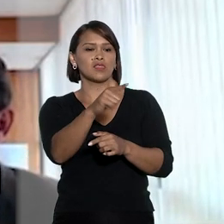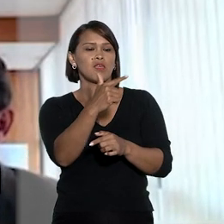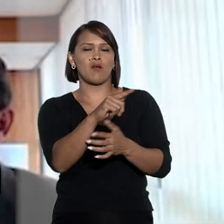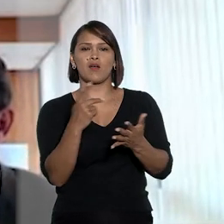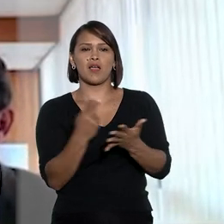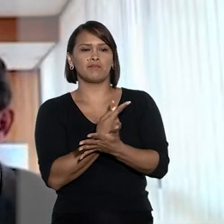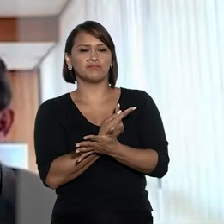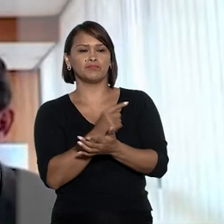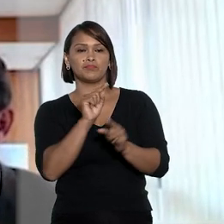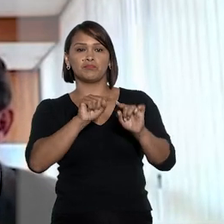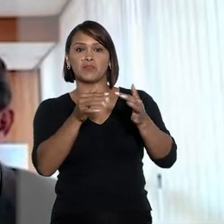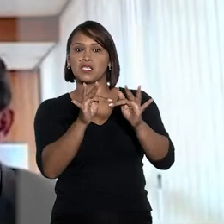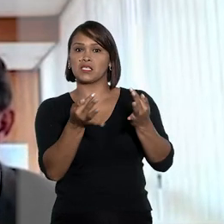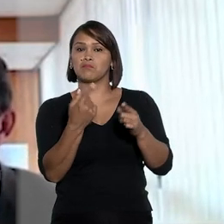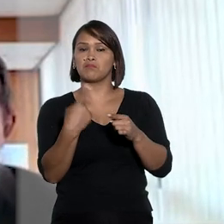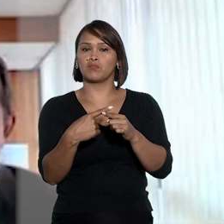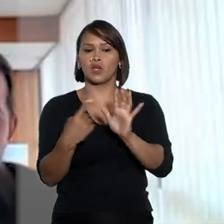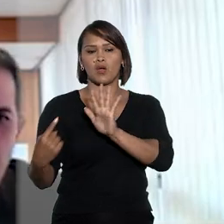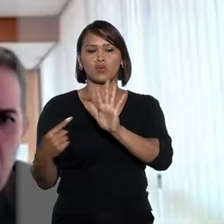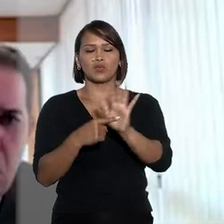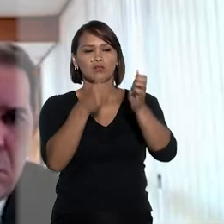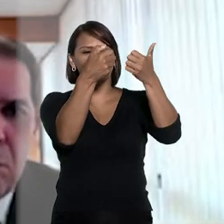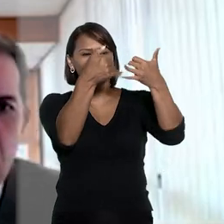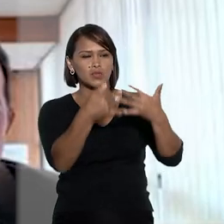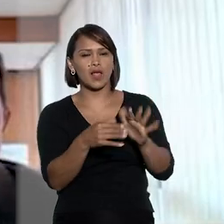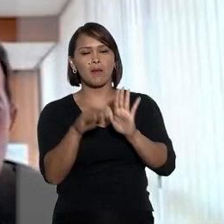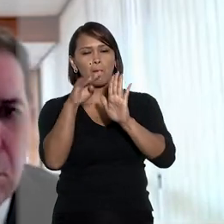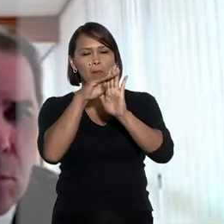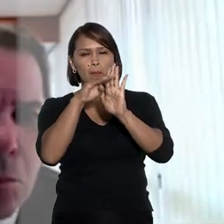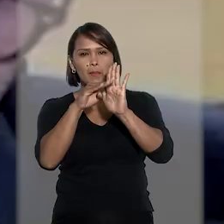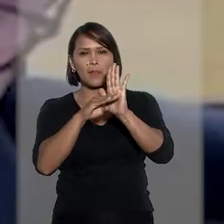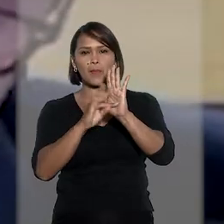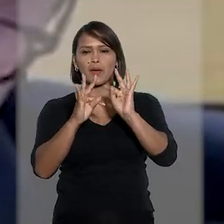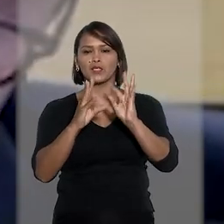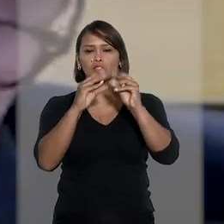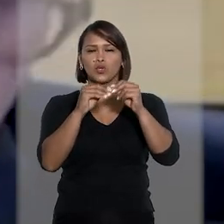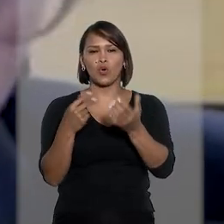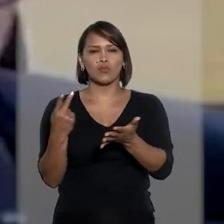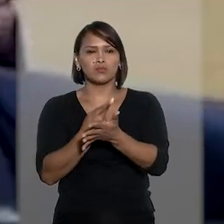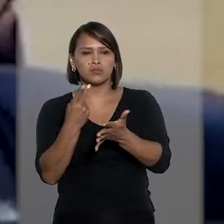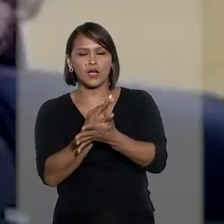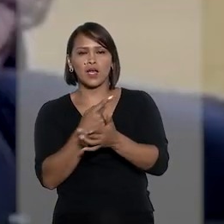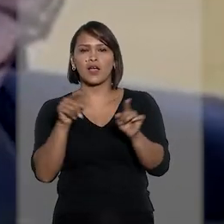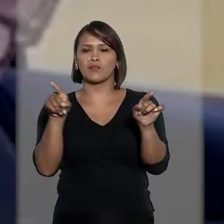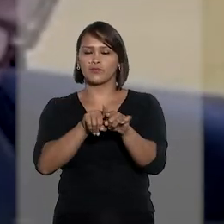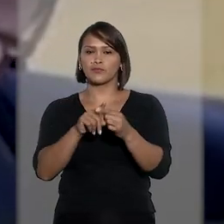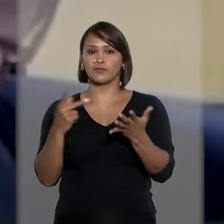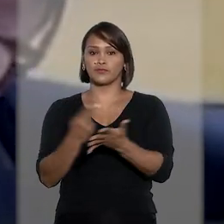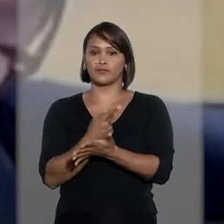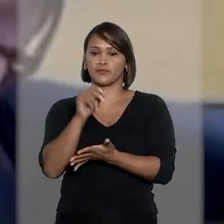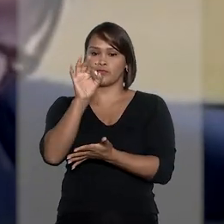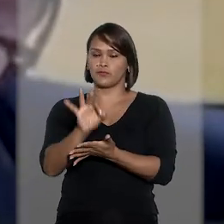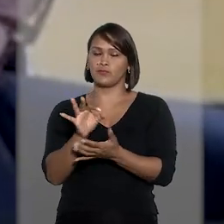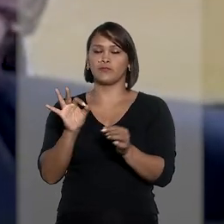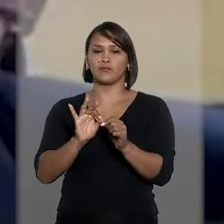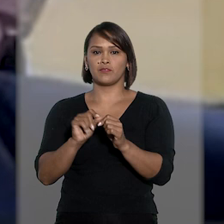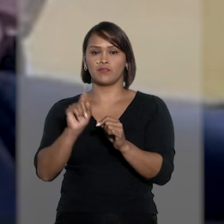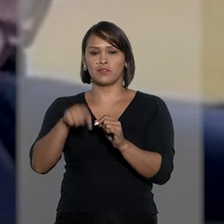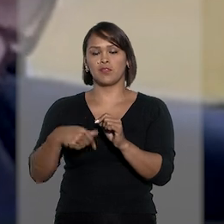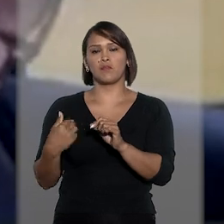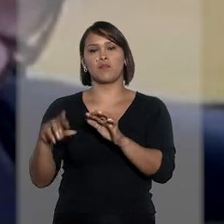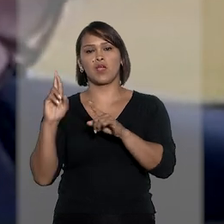não é inepta, uma vez que a acusação descreve de forma suficiente as condutas delituosas supostamente